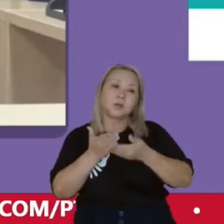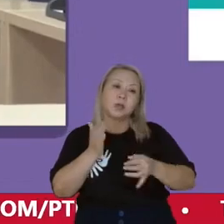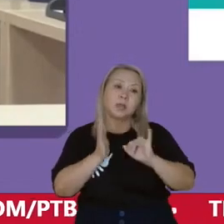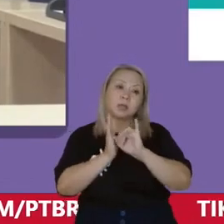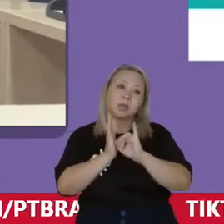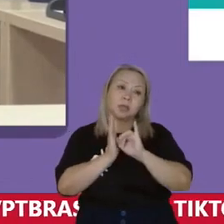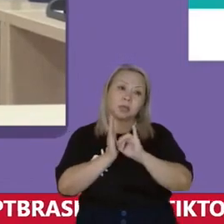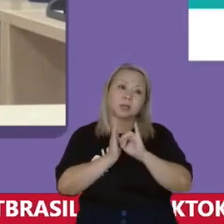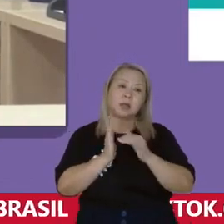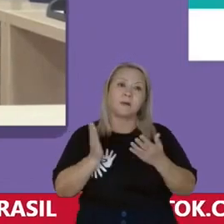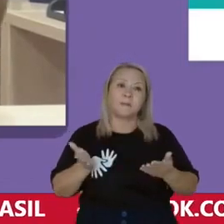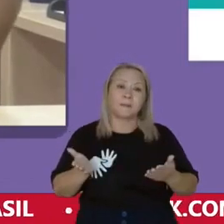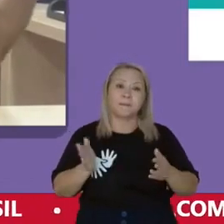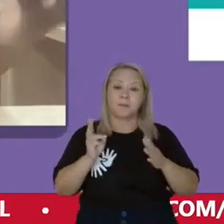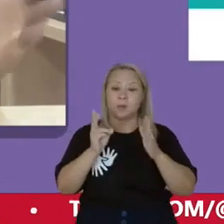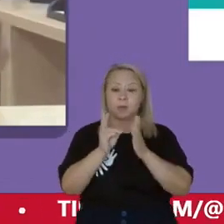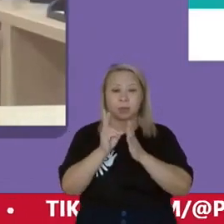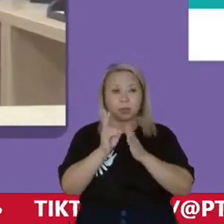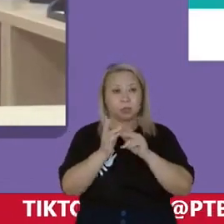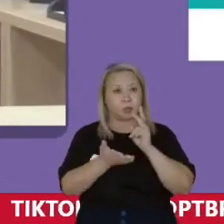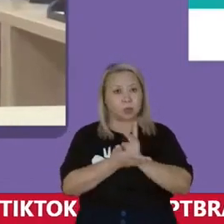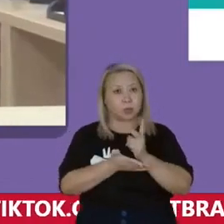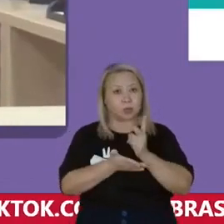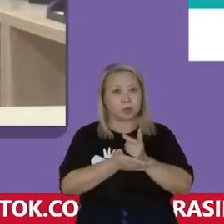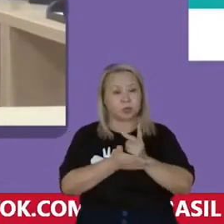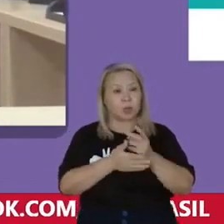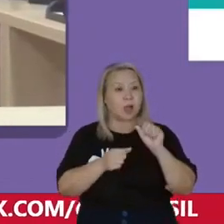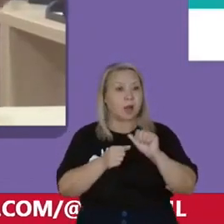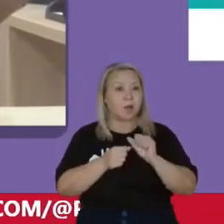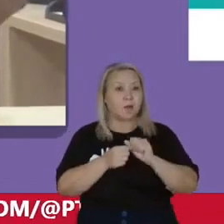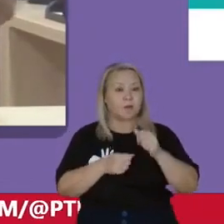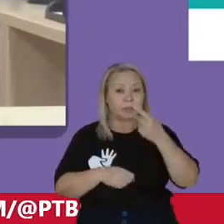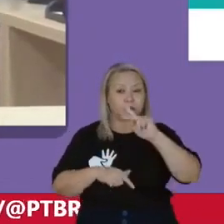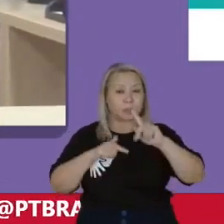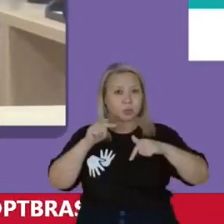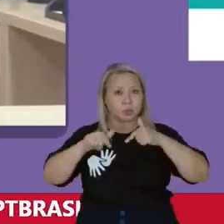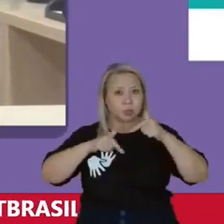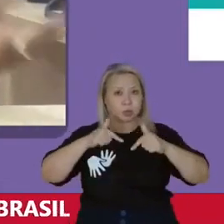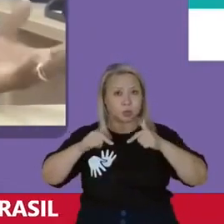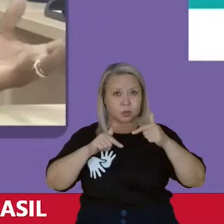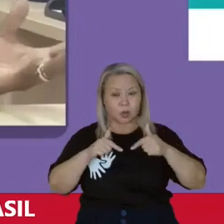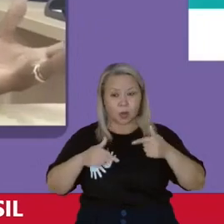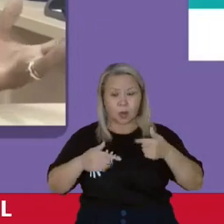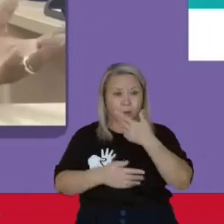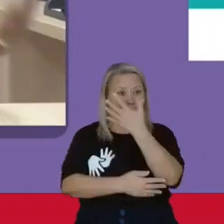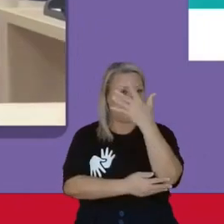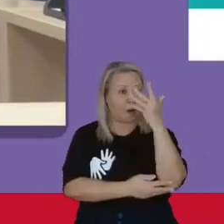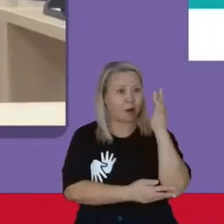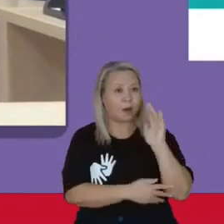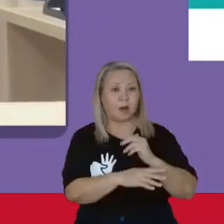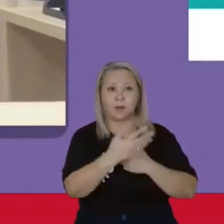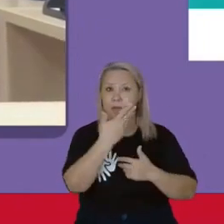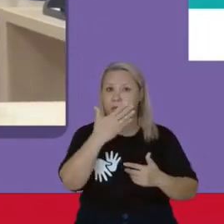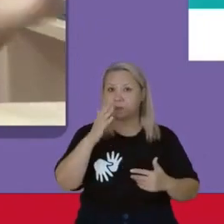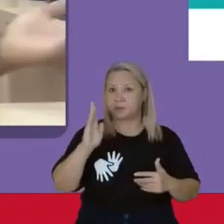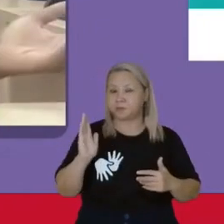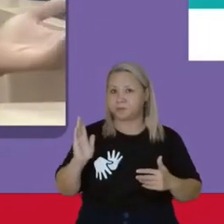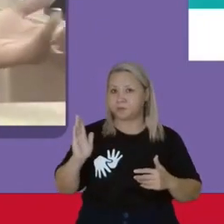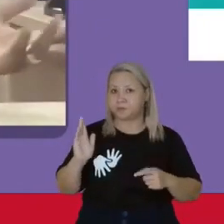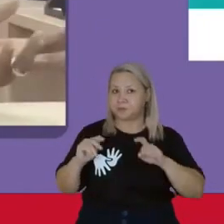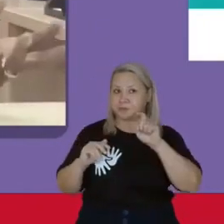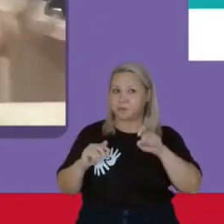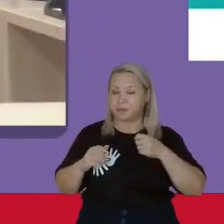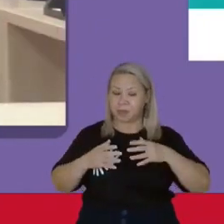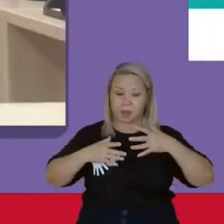identidade Os indígenas continuaram a fazer o seu trabalho Do meio ambiente Porque para mim são